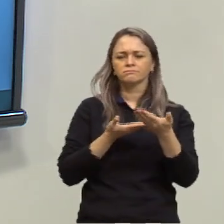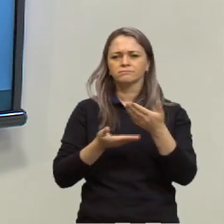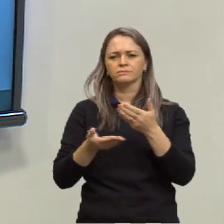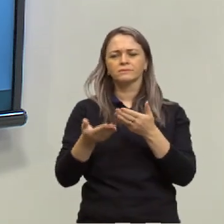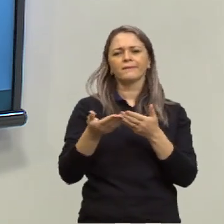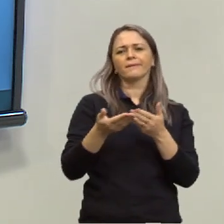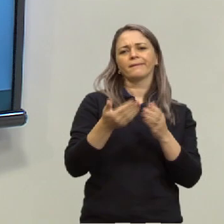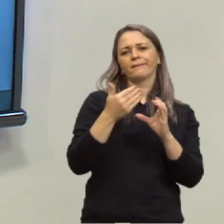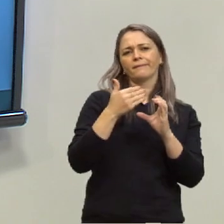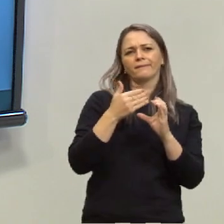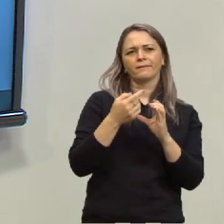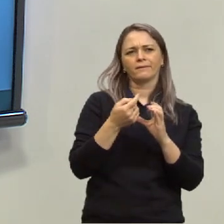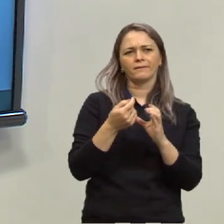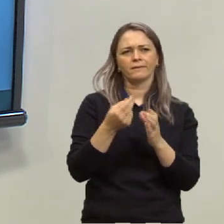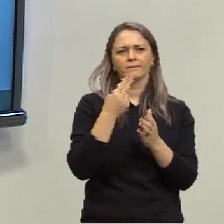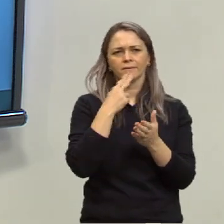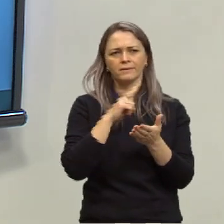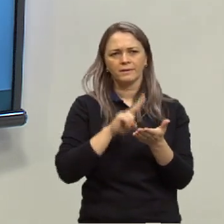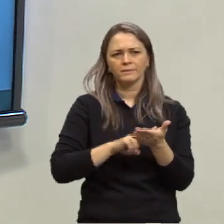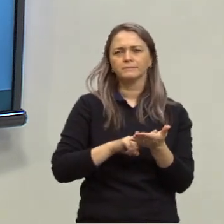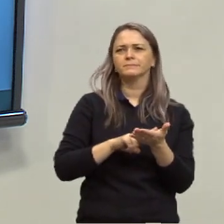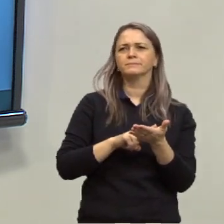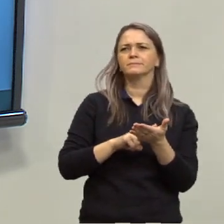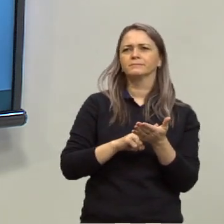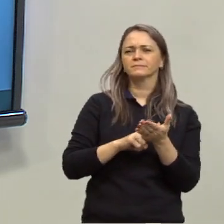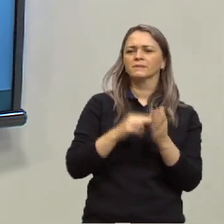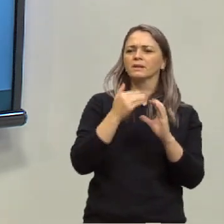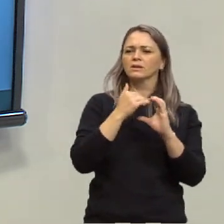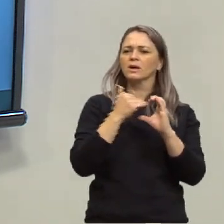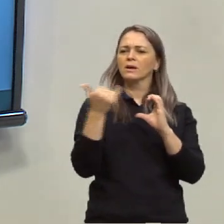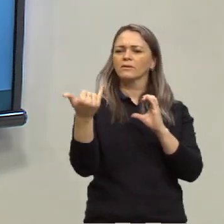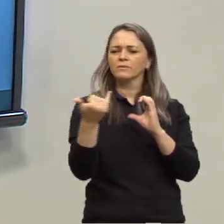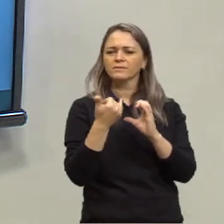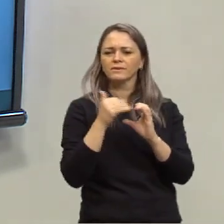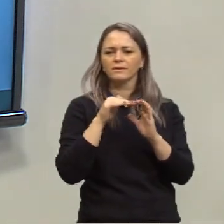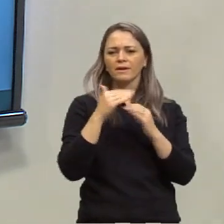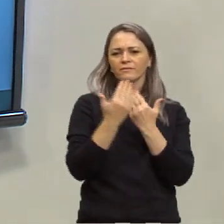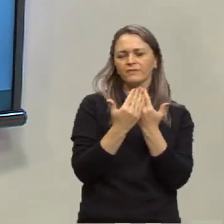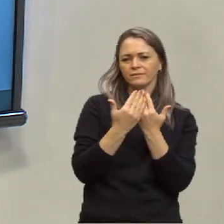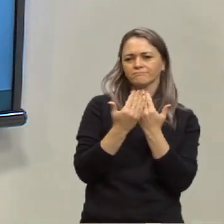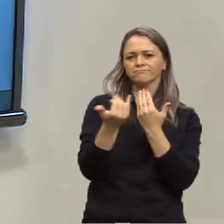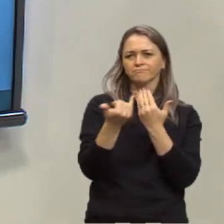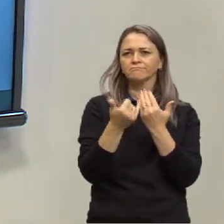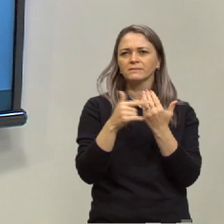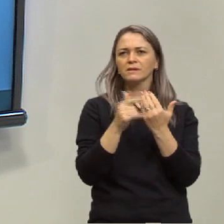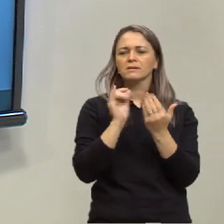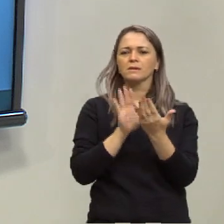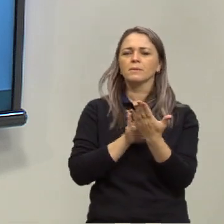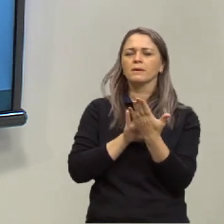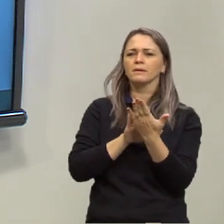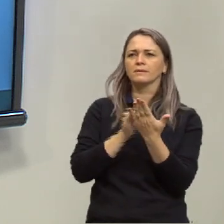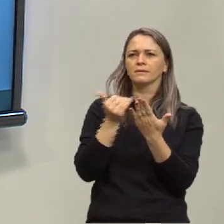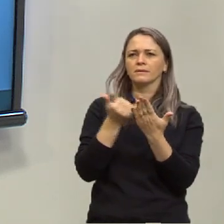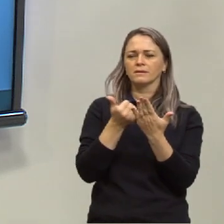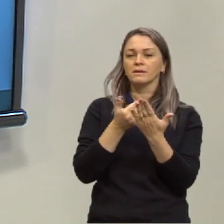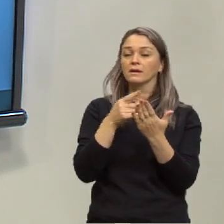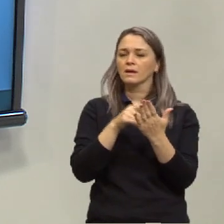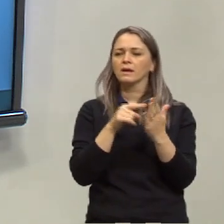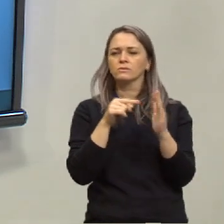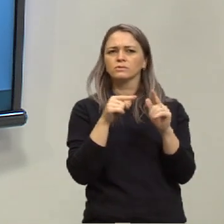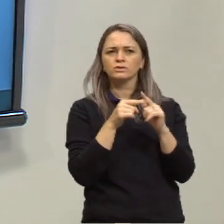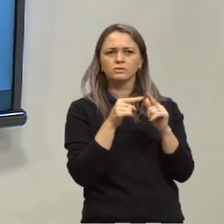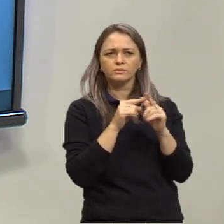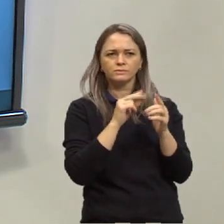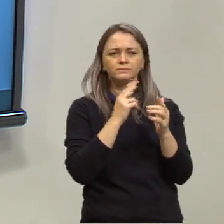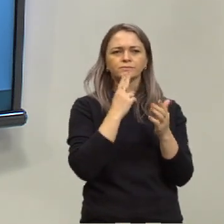um envelope com essas informações na frente e atrás, tá? Isso é um gênero, tá? É o gênero carta.